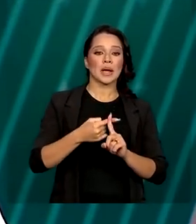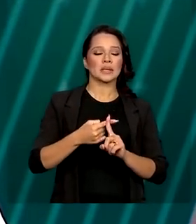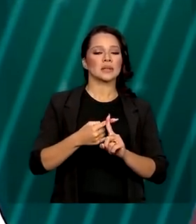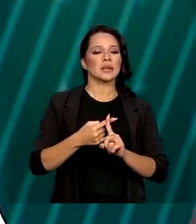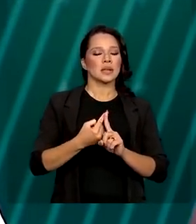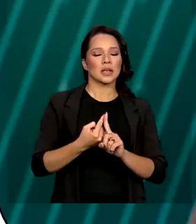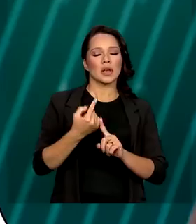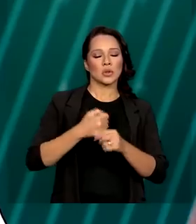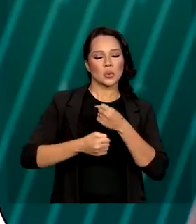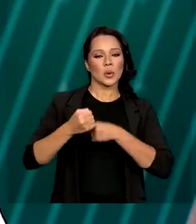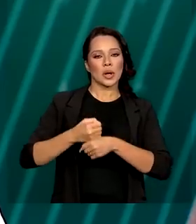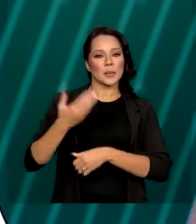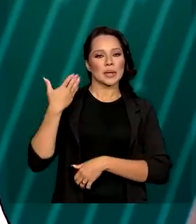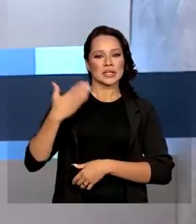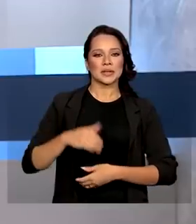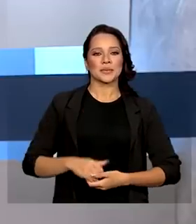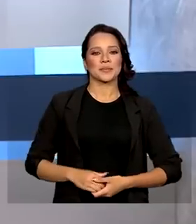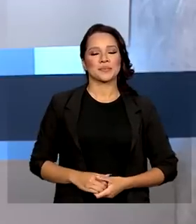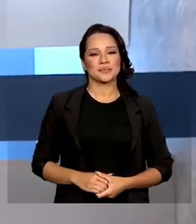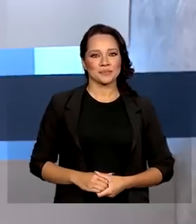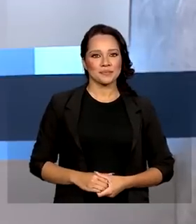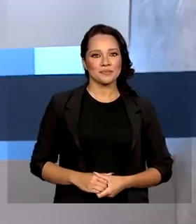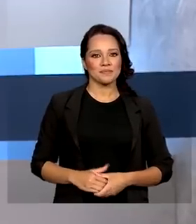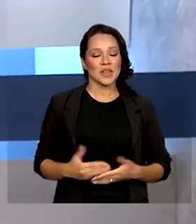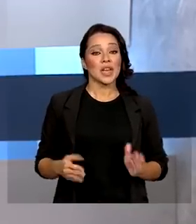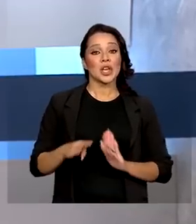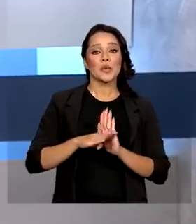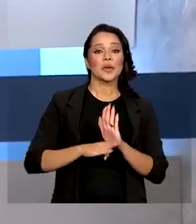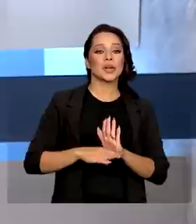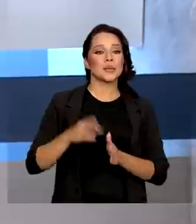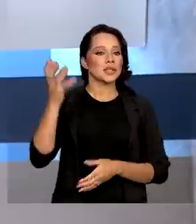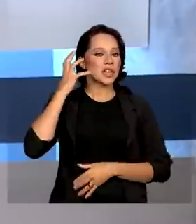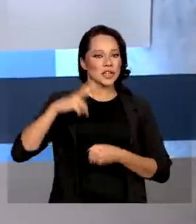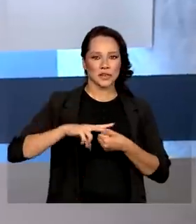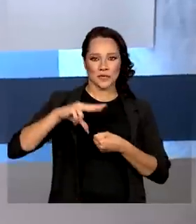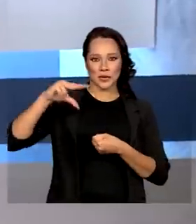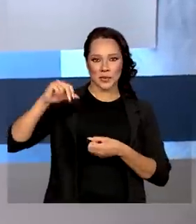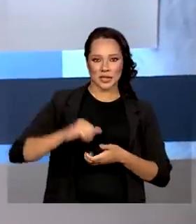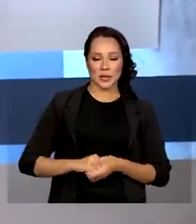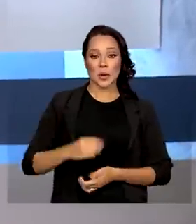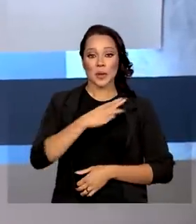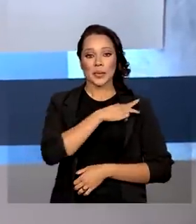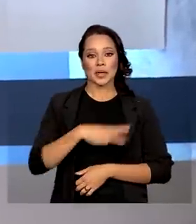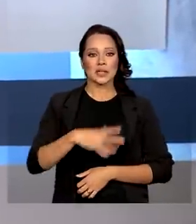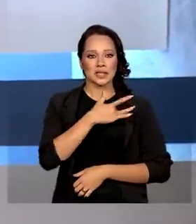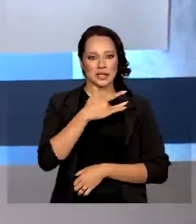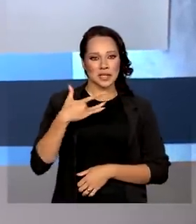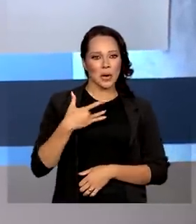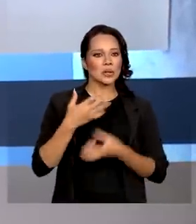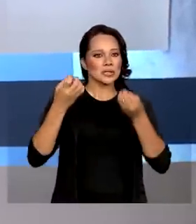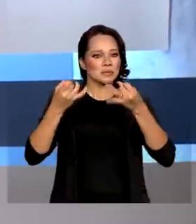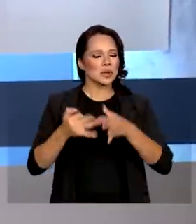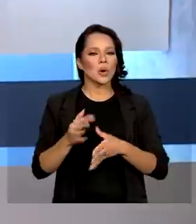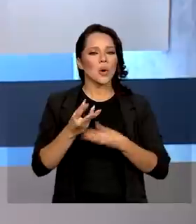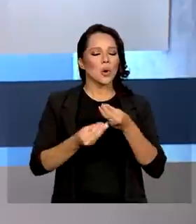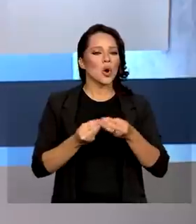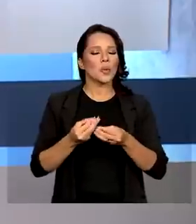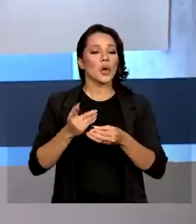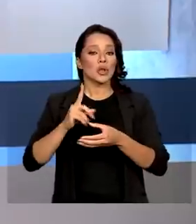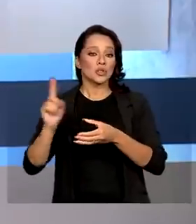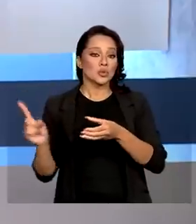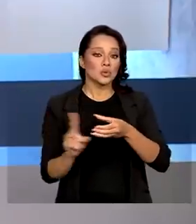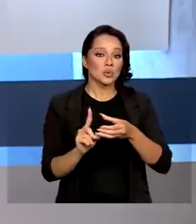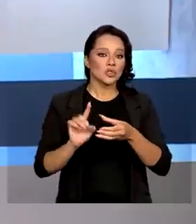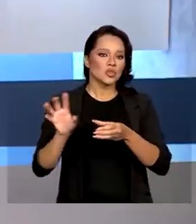do que a expectativa anterior. E ao programa de Rádio A Voz do Brasil, o ministro da Saúde falou sobre a incorporação